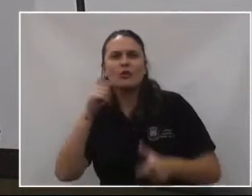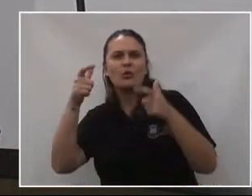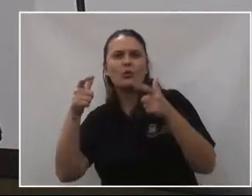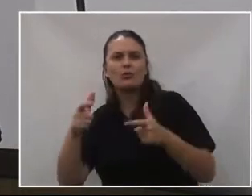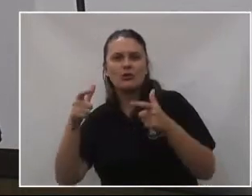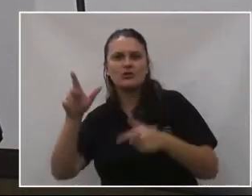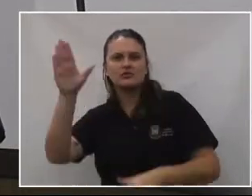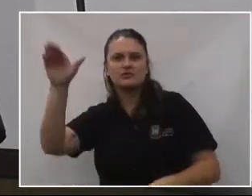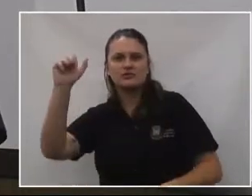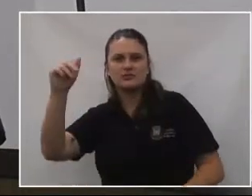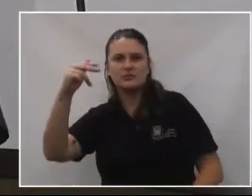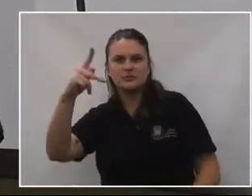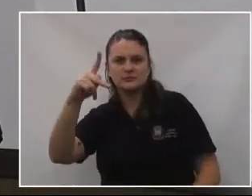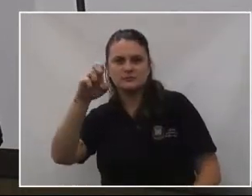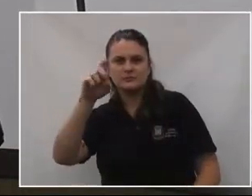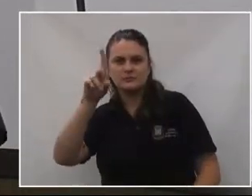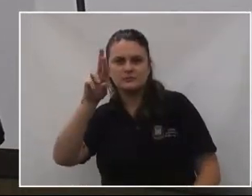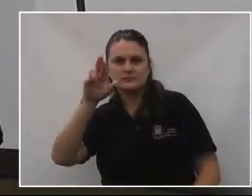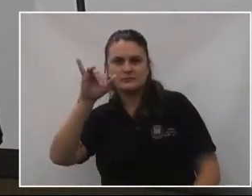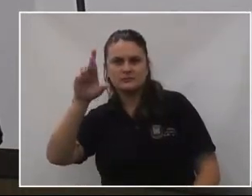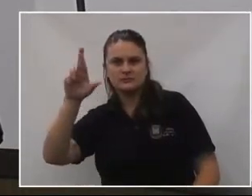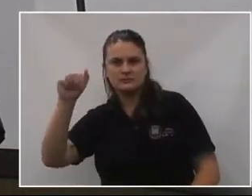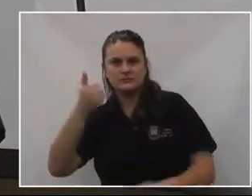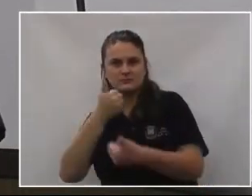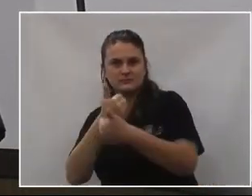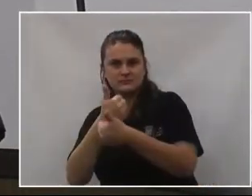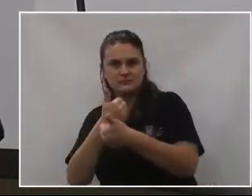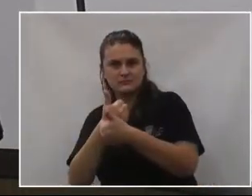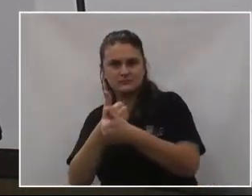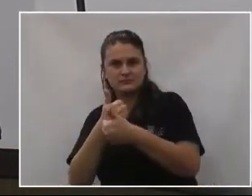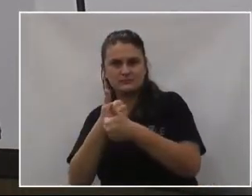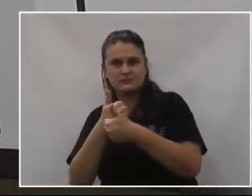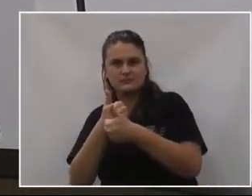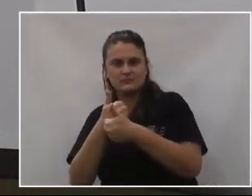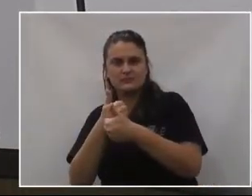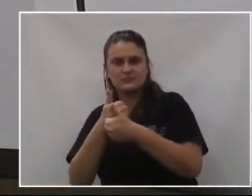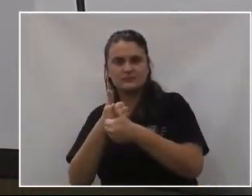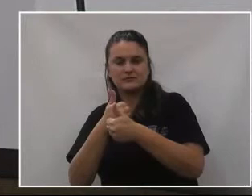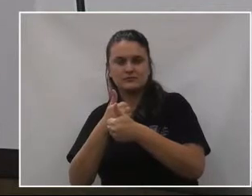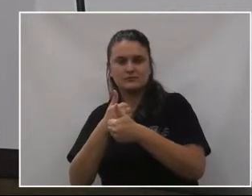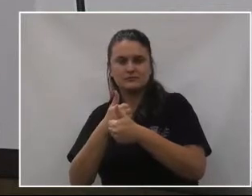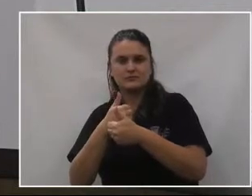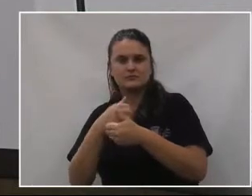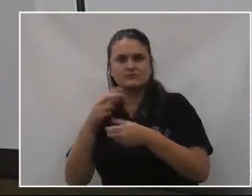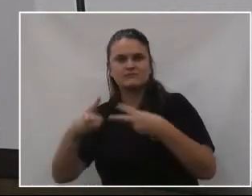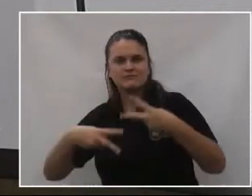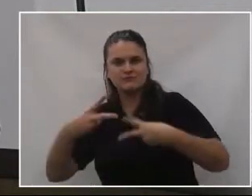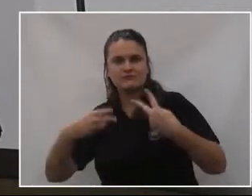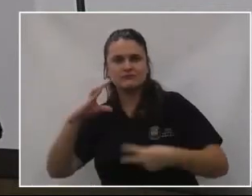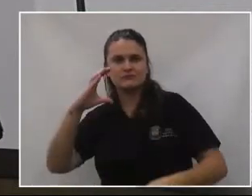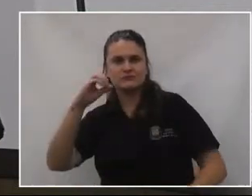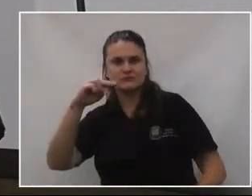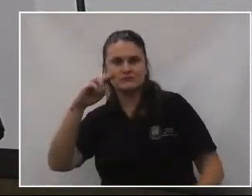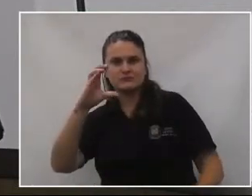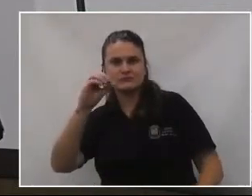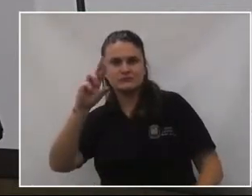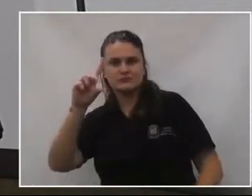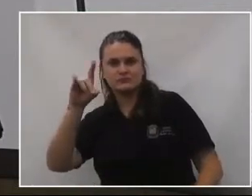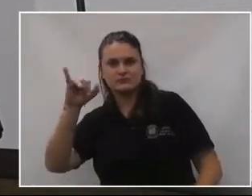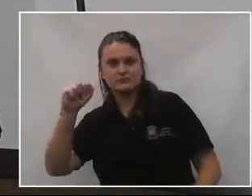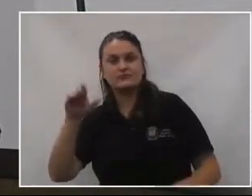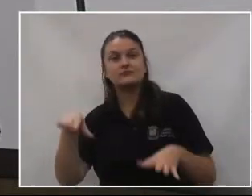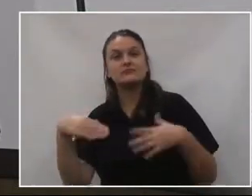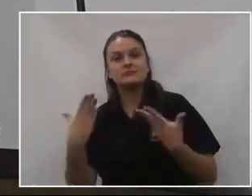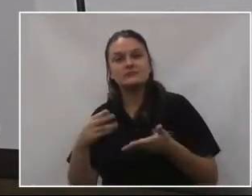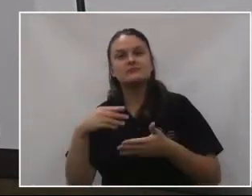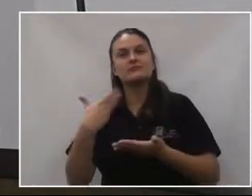denominado Pedreira, próximo ali ao Clube Concorde. Então, além dessa